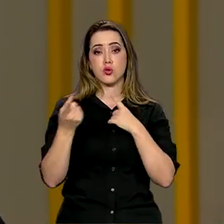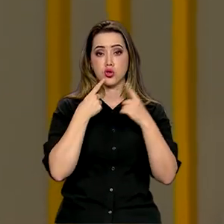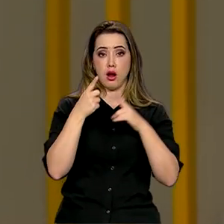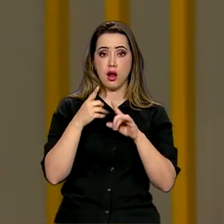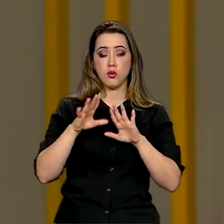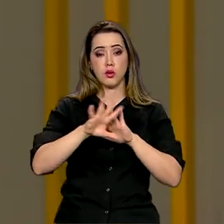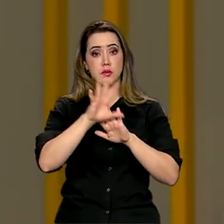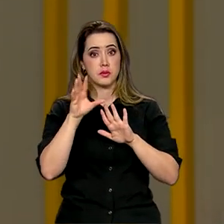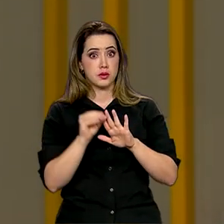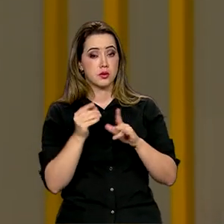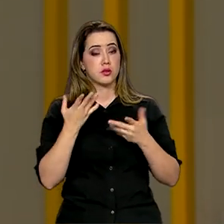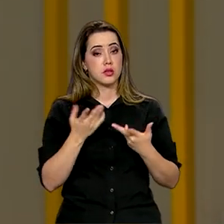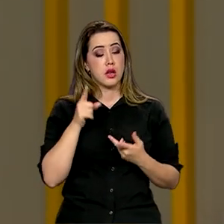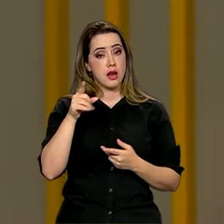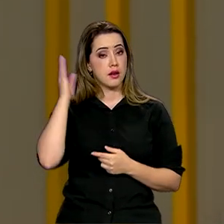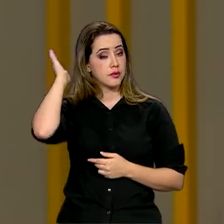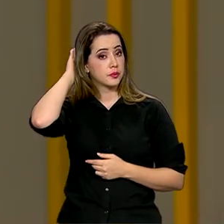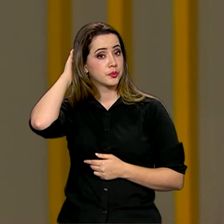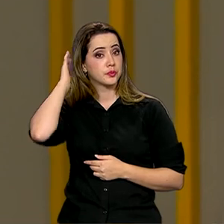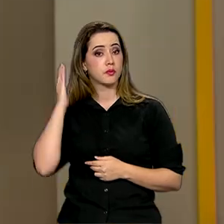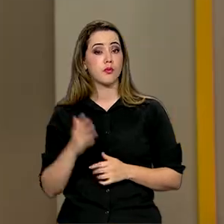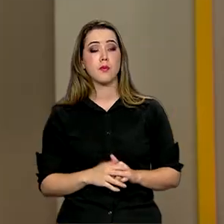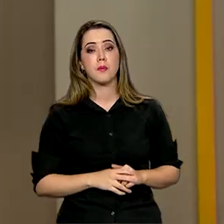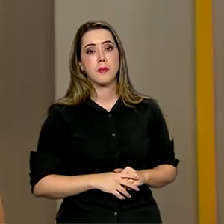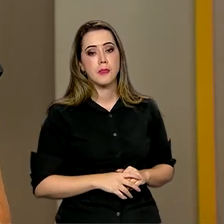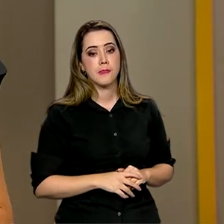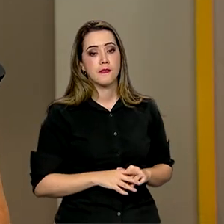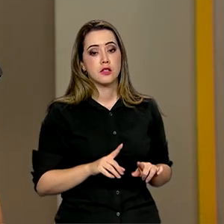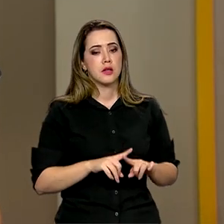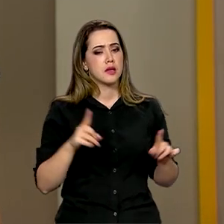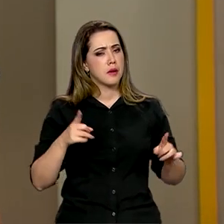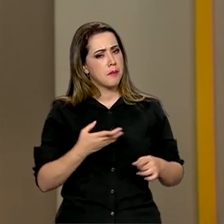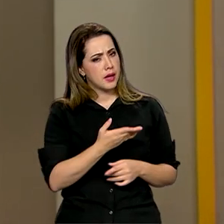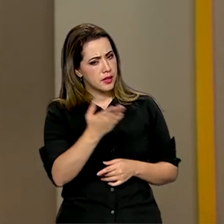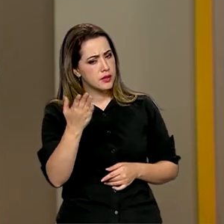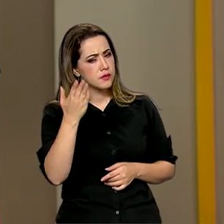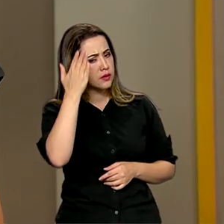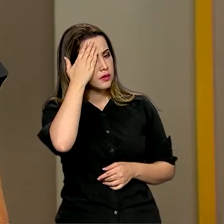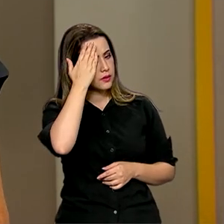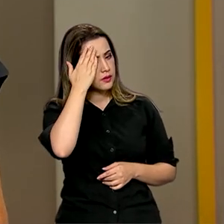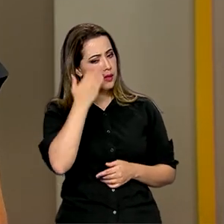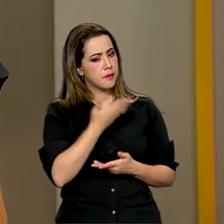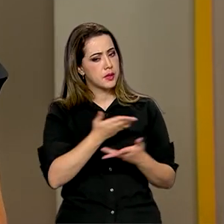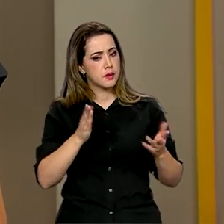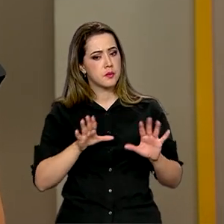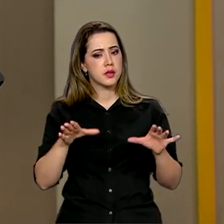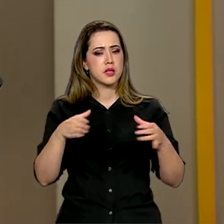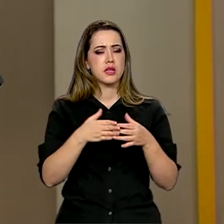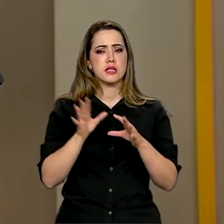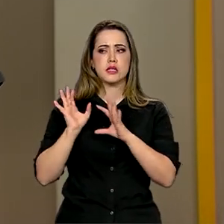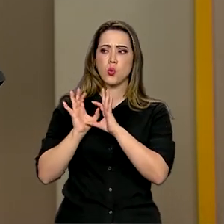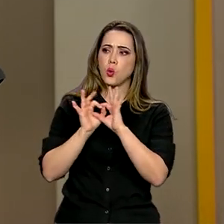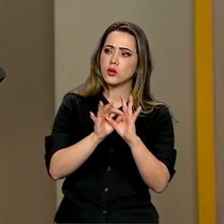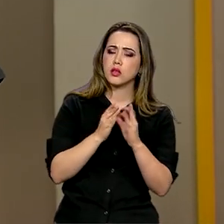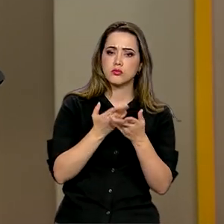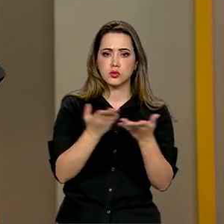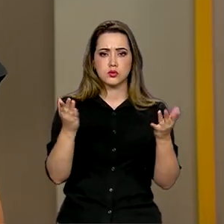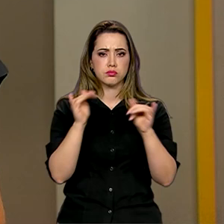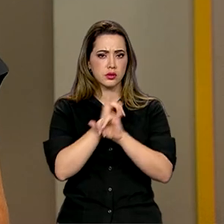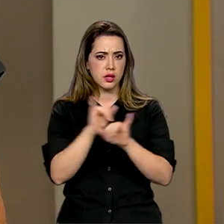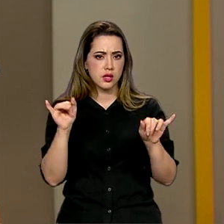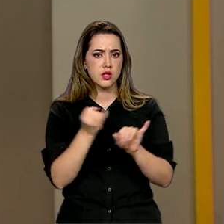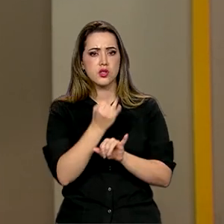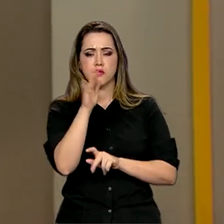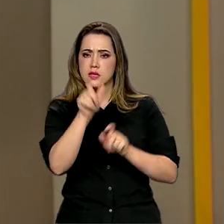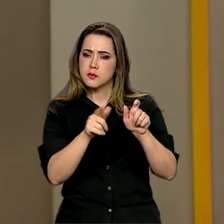cúpula da Amazônia, lá em Belém, no Pará. Mas você sabia que para que todo esse conteúdo chegue até você tem muita